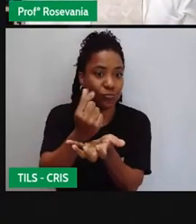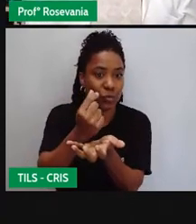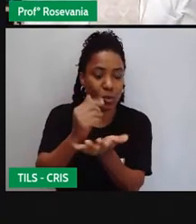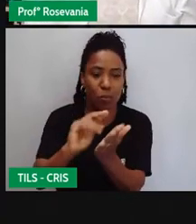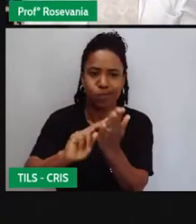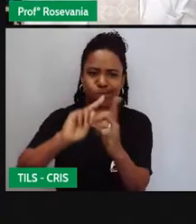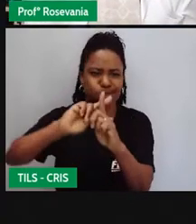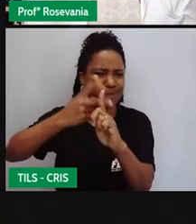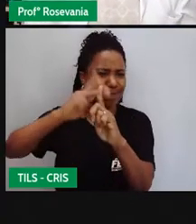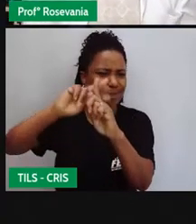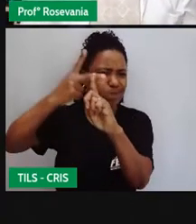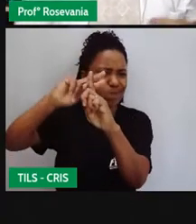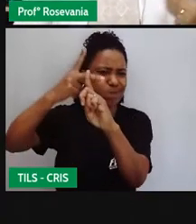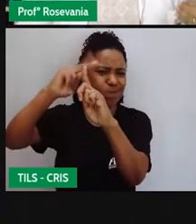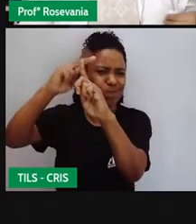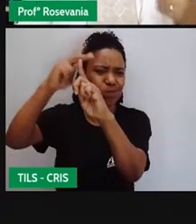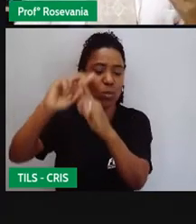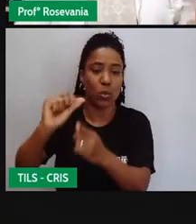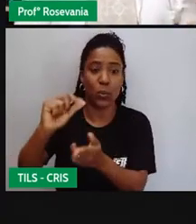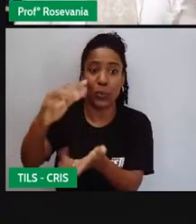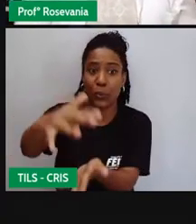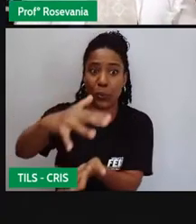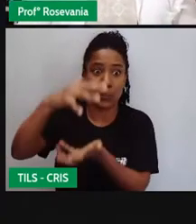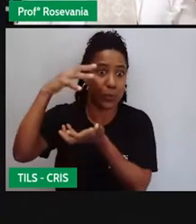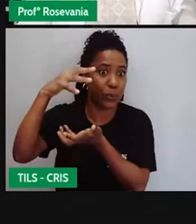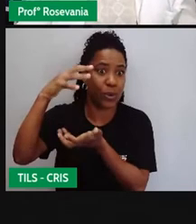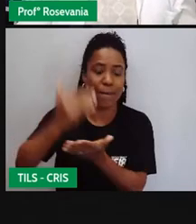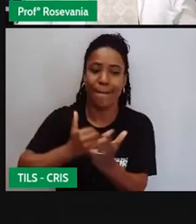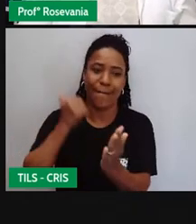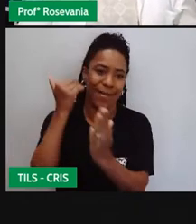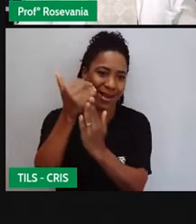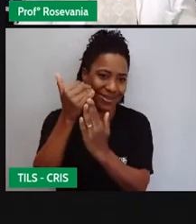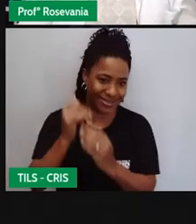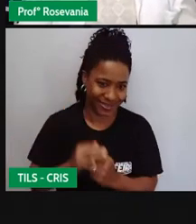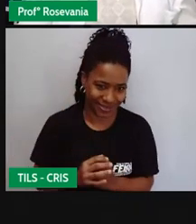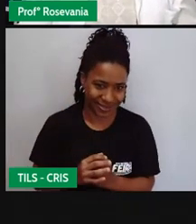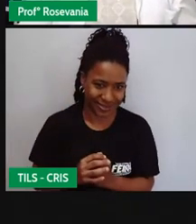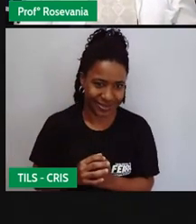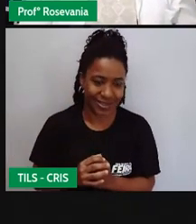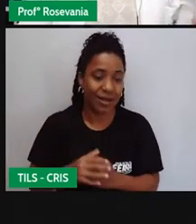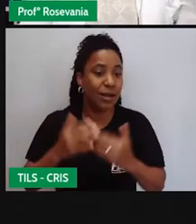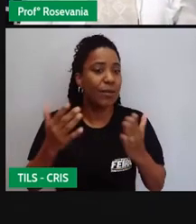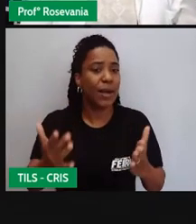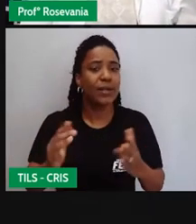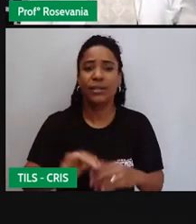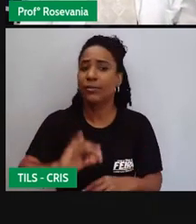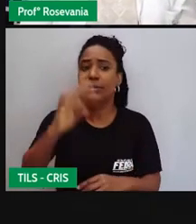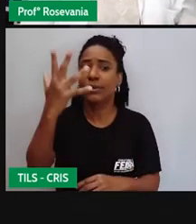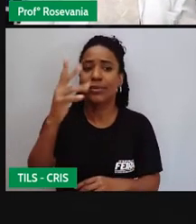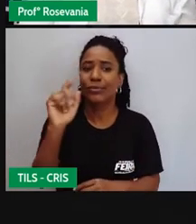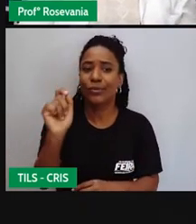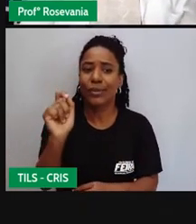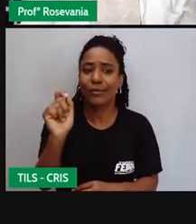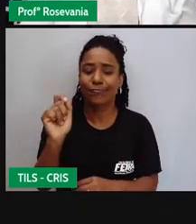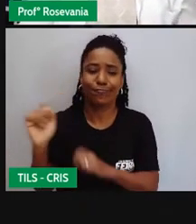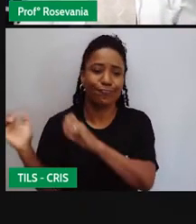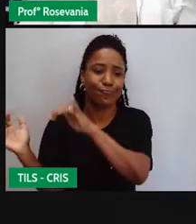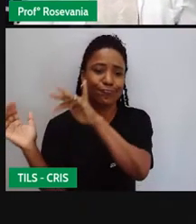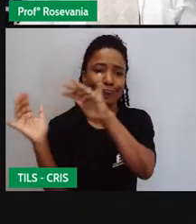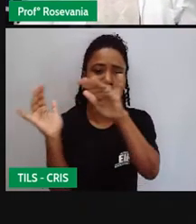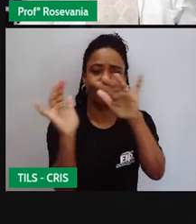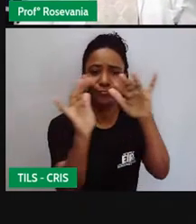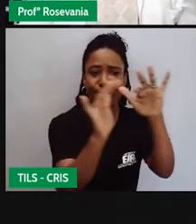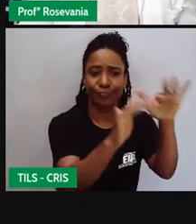aumentassem muito. E isso, de qualquer forma, infelizmente, gerou o desemprego, o êxodo rural